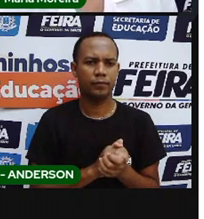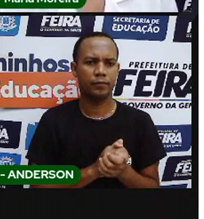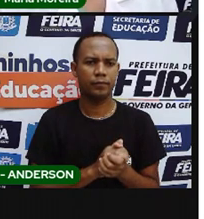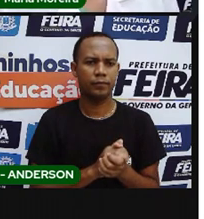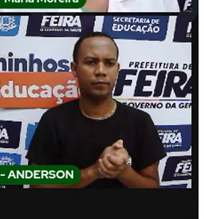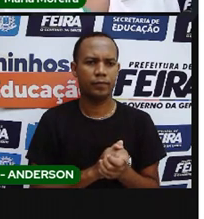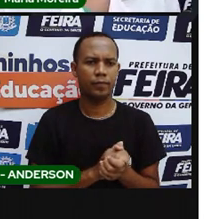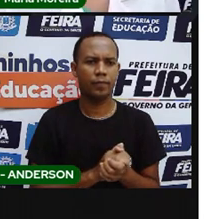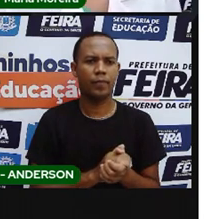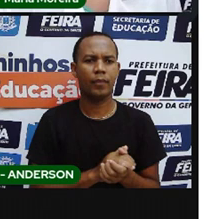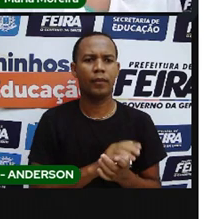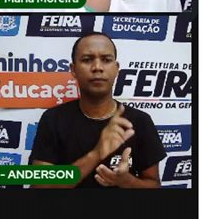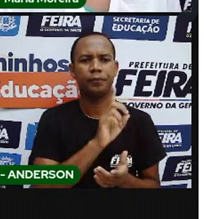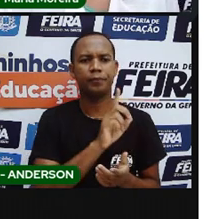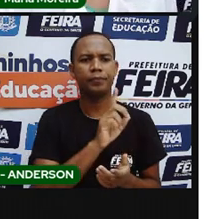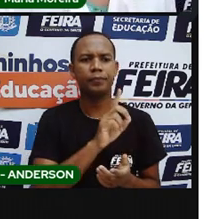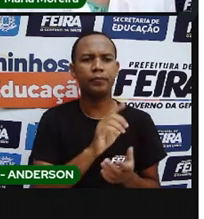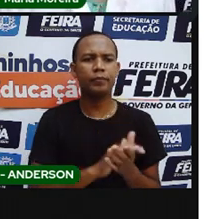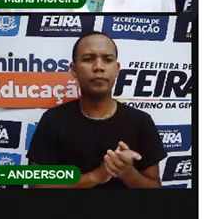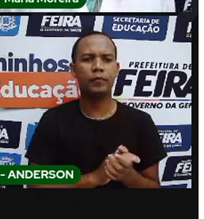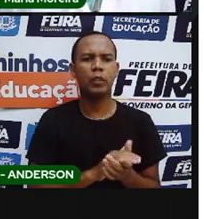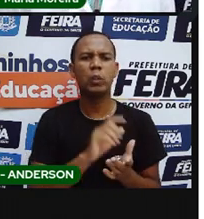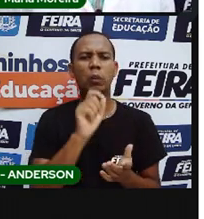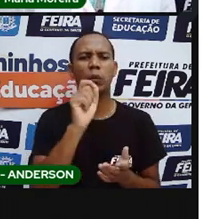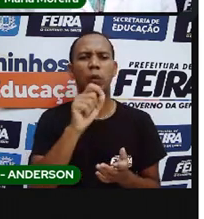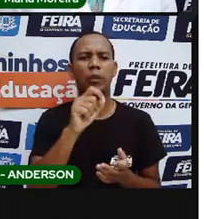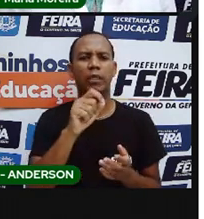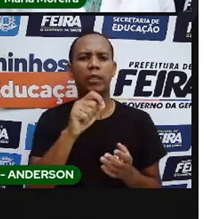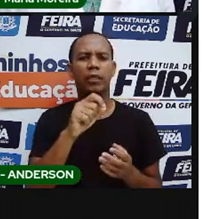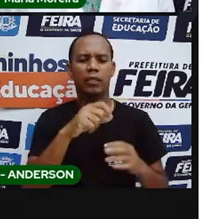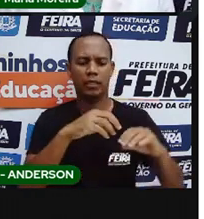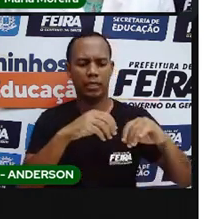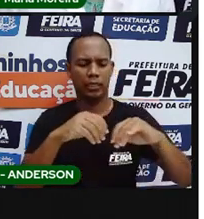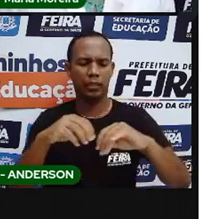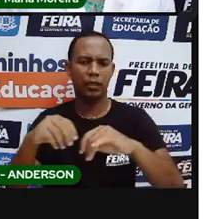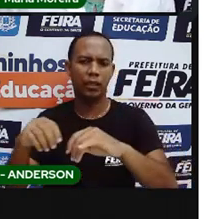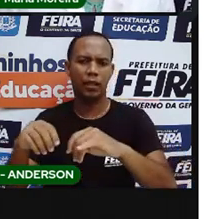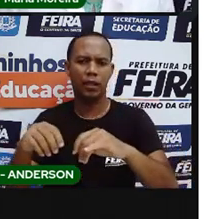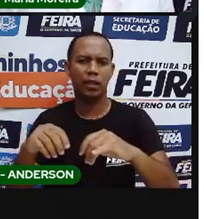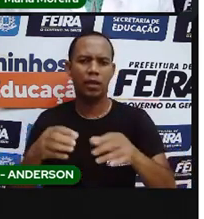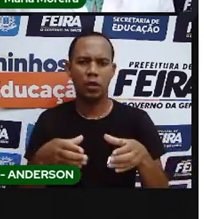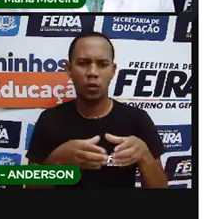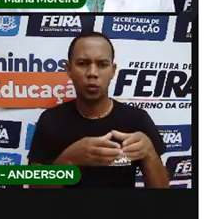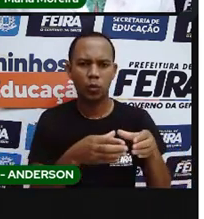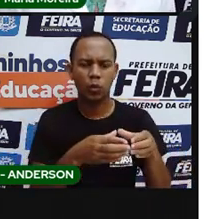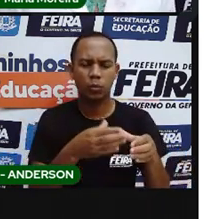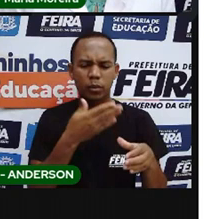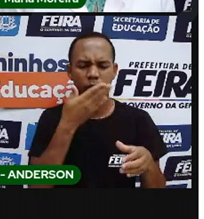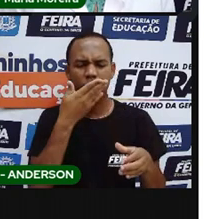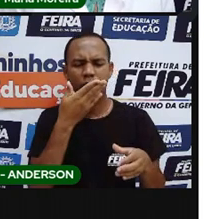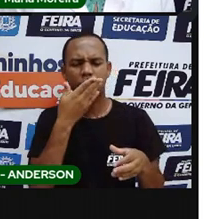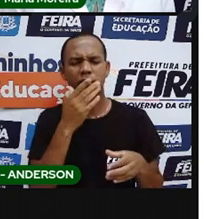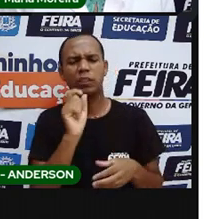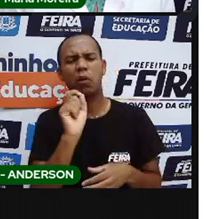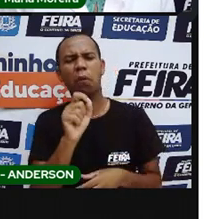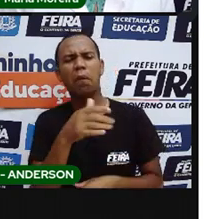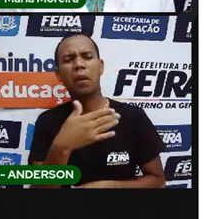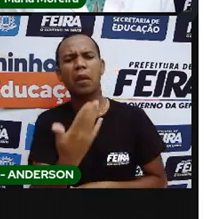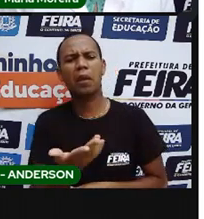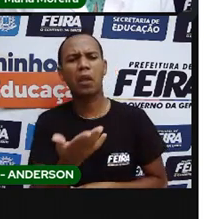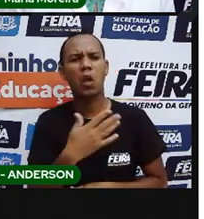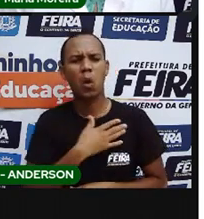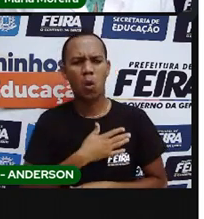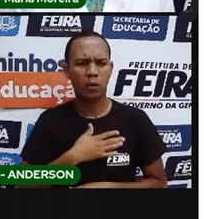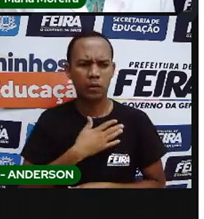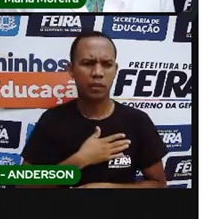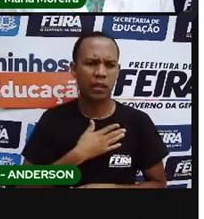Vamos lá. O que a terra representava para os indígenas? A própria também falou sobre isso aí durante a